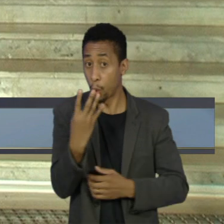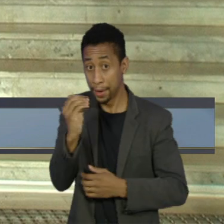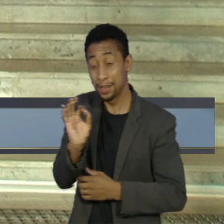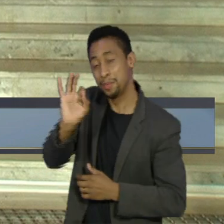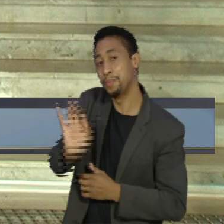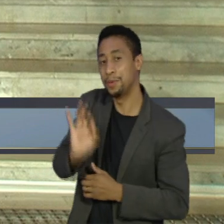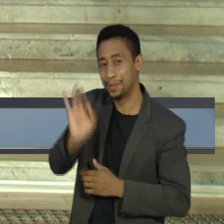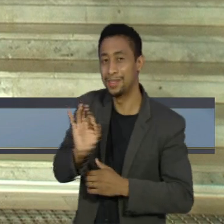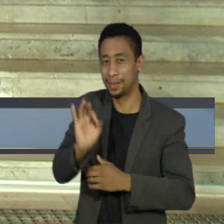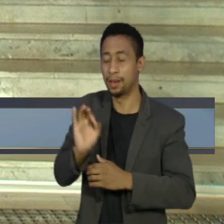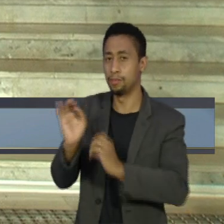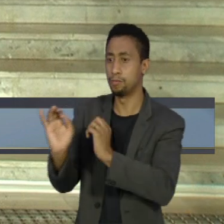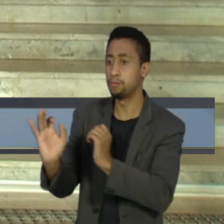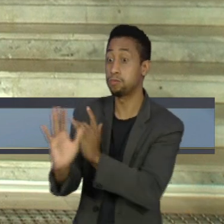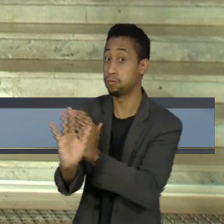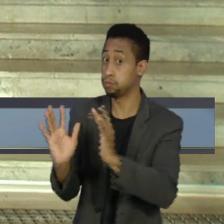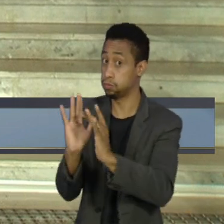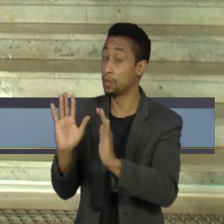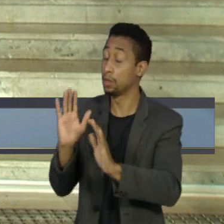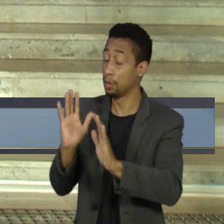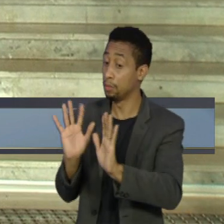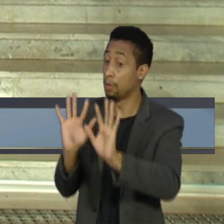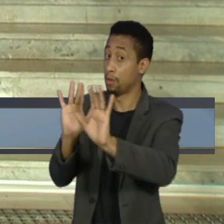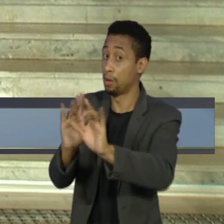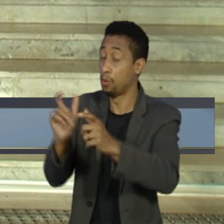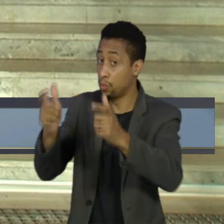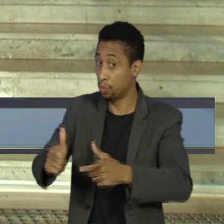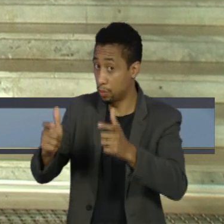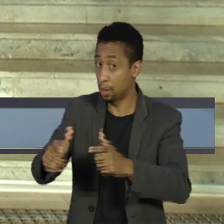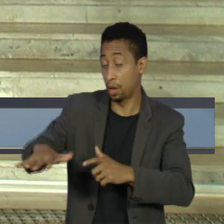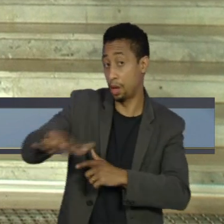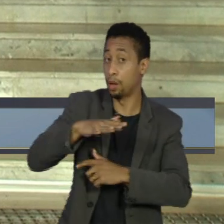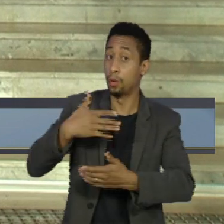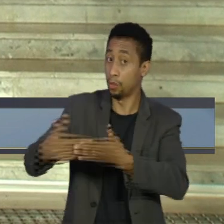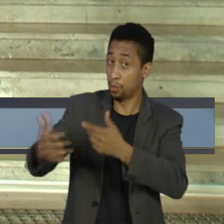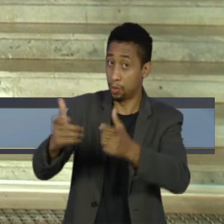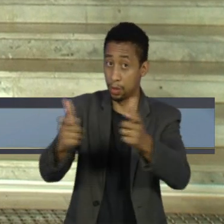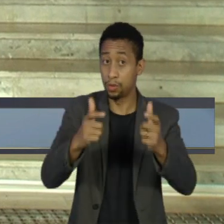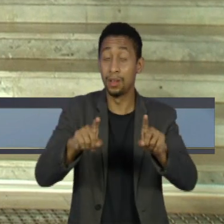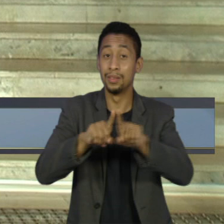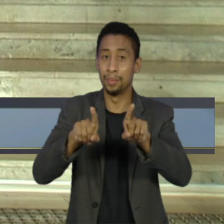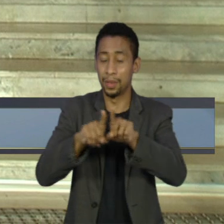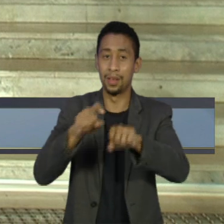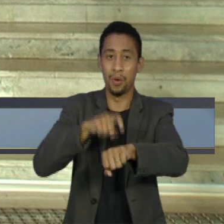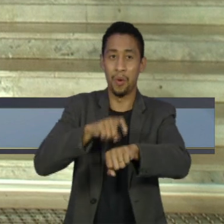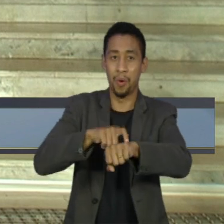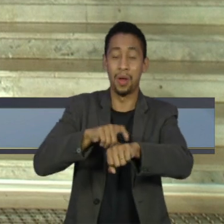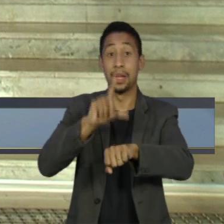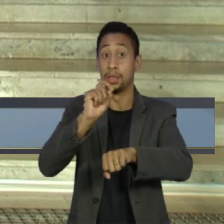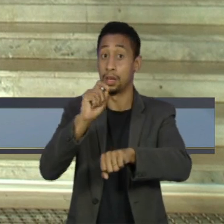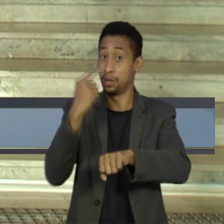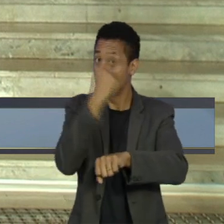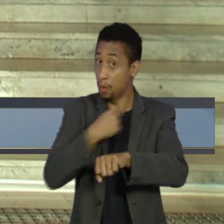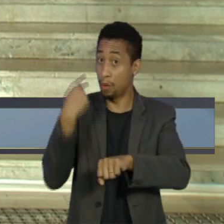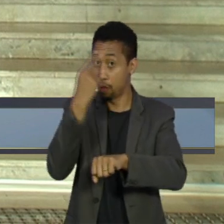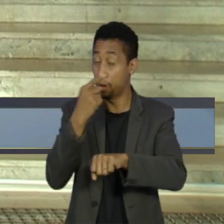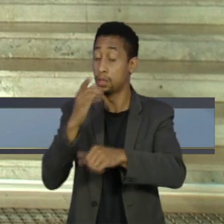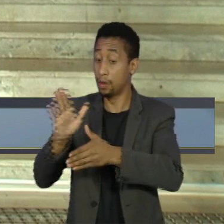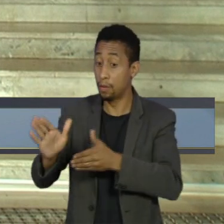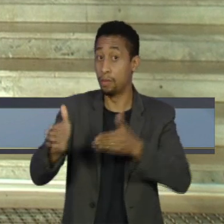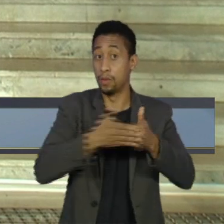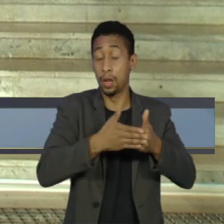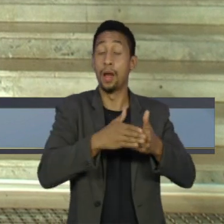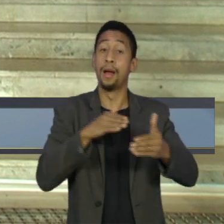ocupação de espaços em todos os setores, funcionamento de estabelecimentos por até 10 horas por dia, com fechamento até